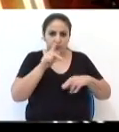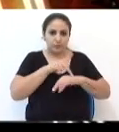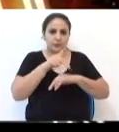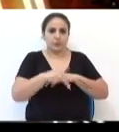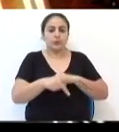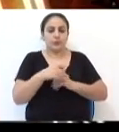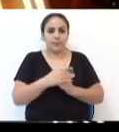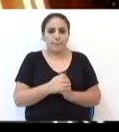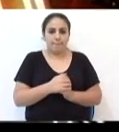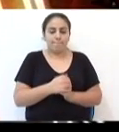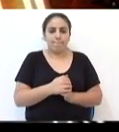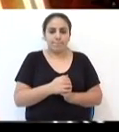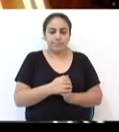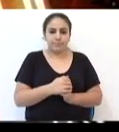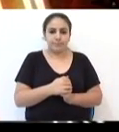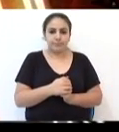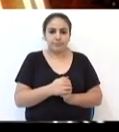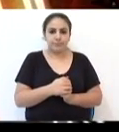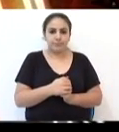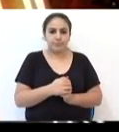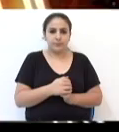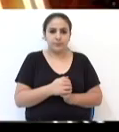Fundo, da Grande Passo Fundo, vamos chamar assim.